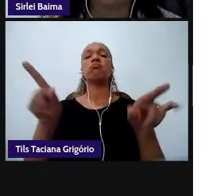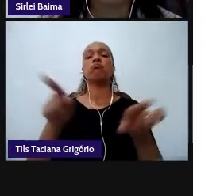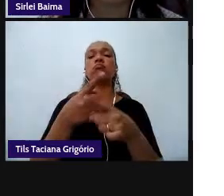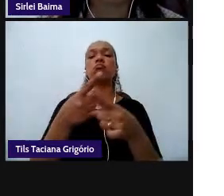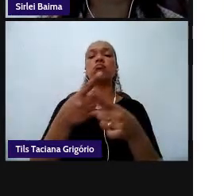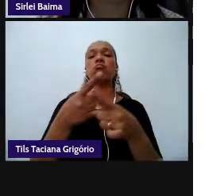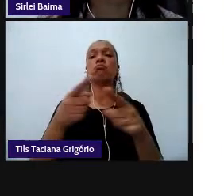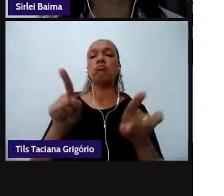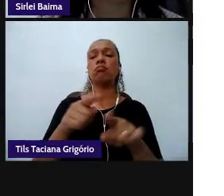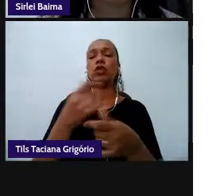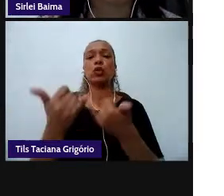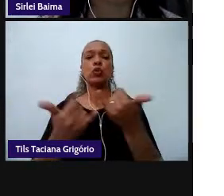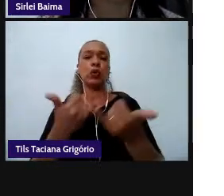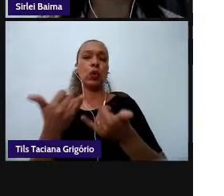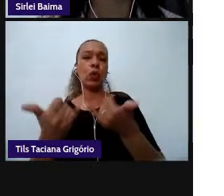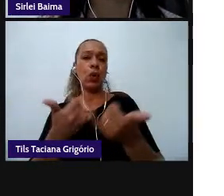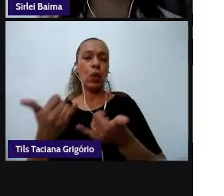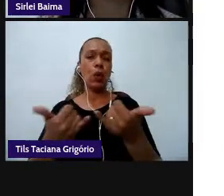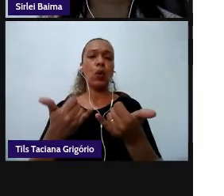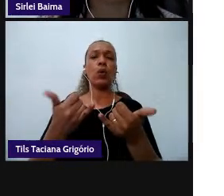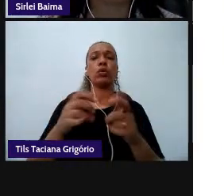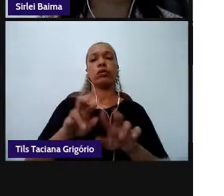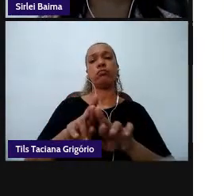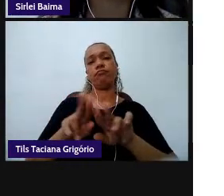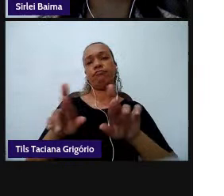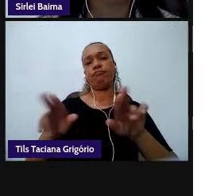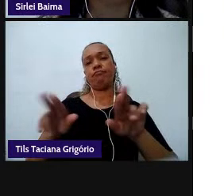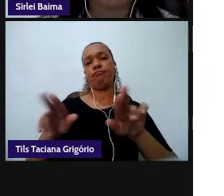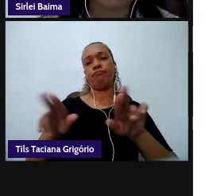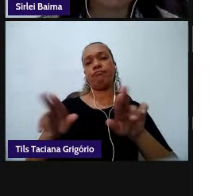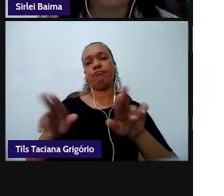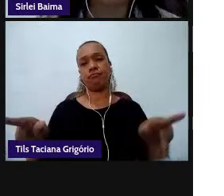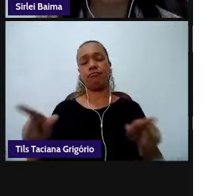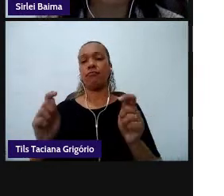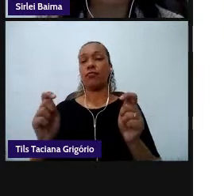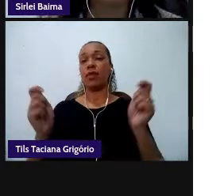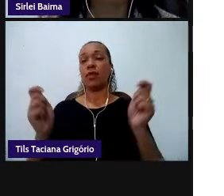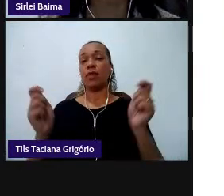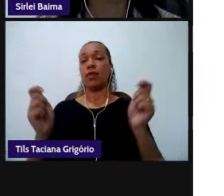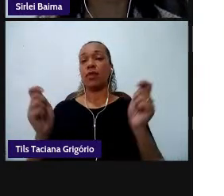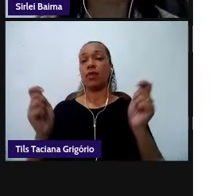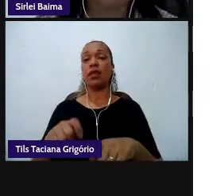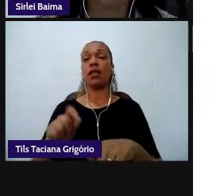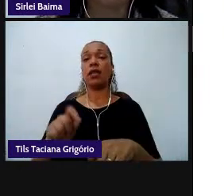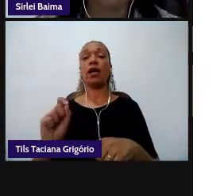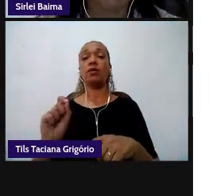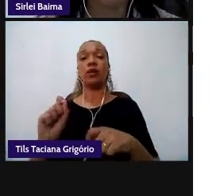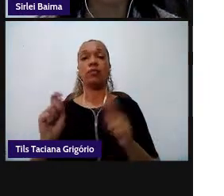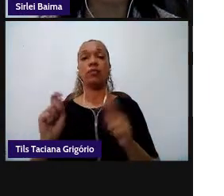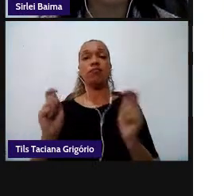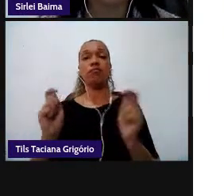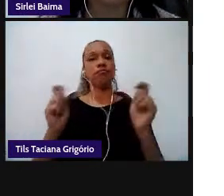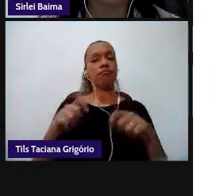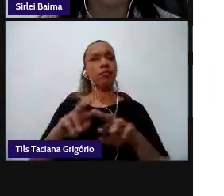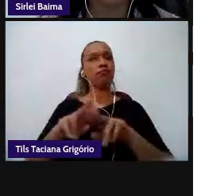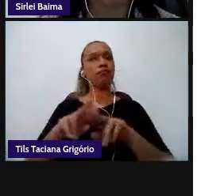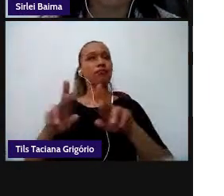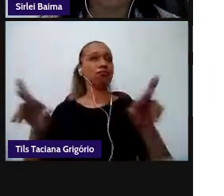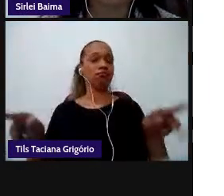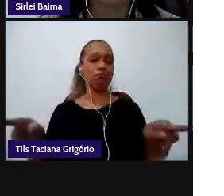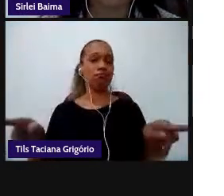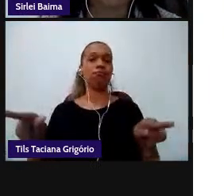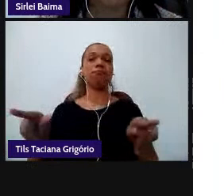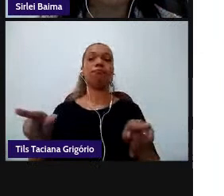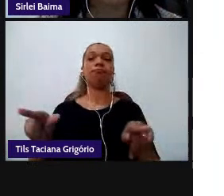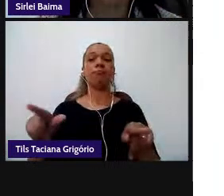enfim o etc ele nos dá uma possibilidade ou inúmeras possibilidades de gêneros a serem